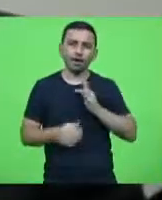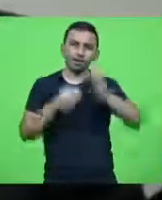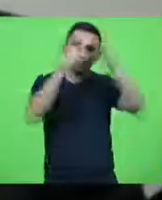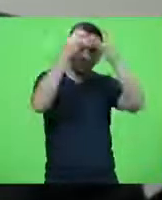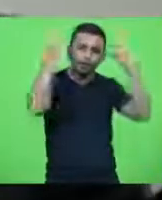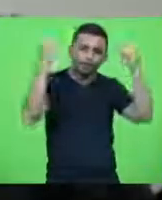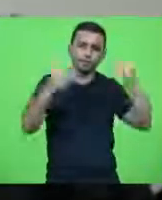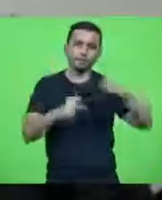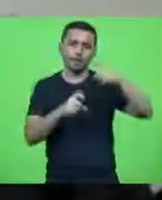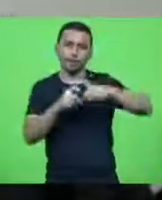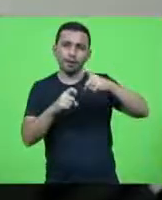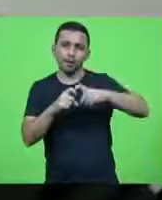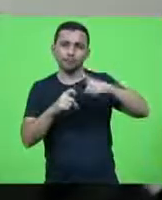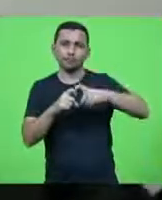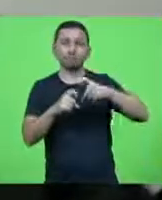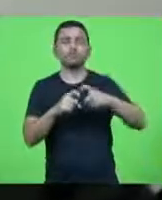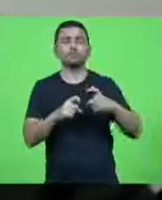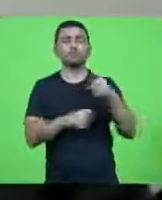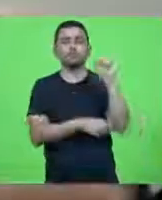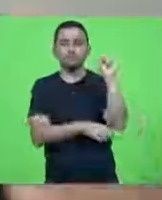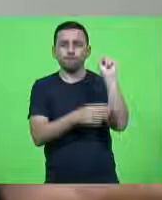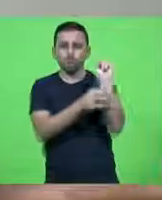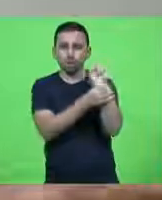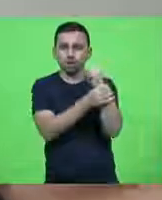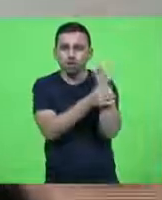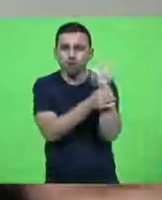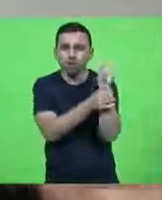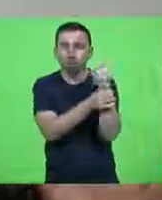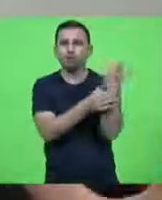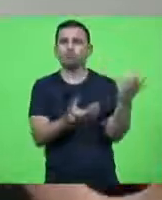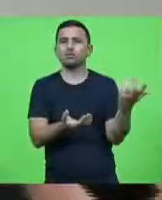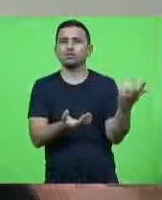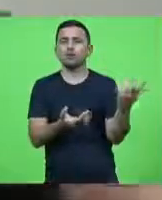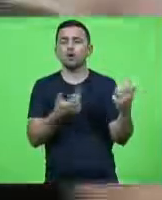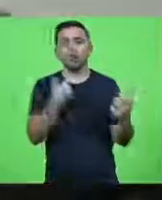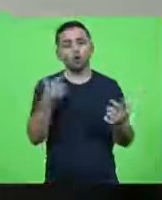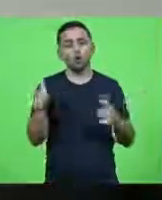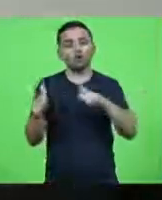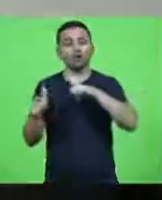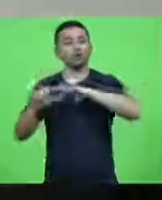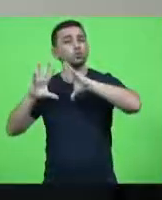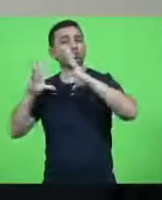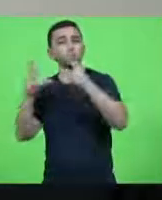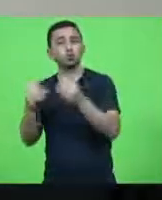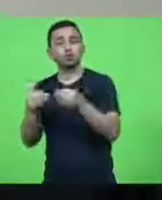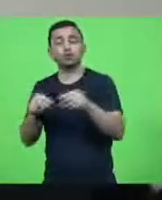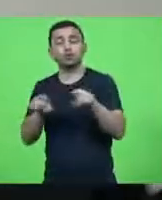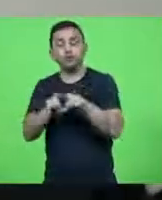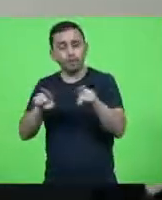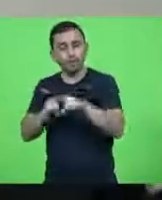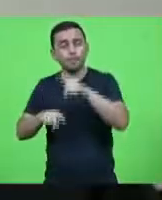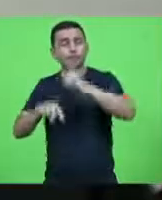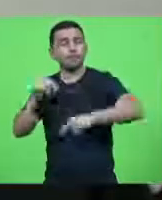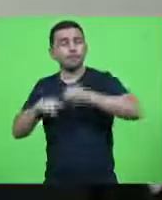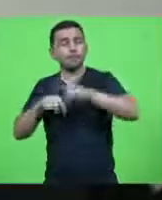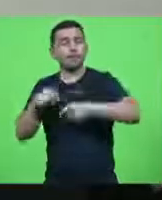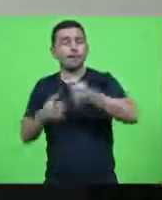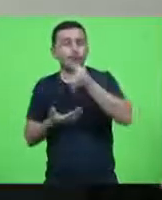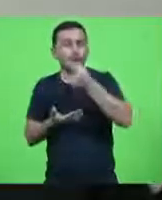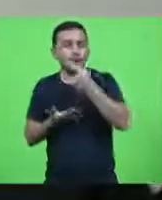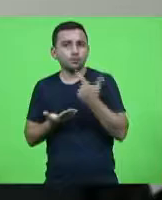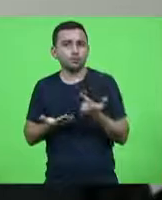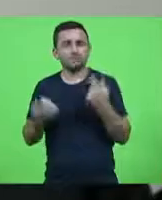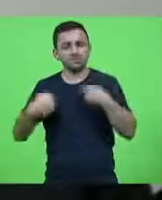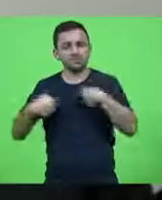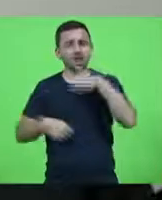médicos vem fisioterapeutas ok e o outro pacote tem todos os profissionais mais os medicamentos por que não fazer de forma